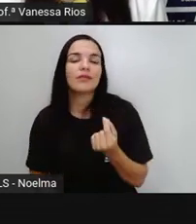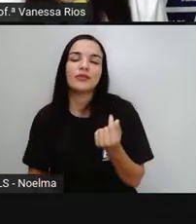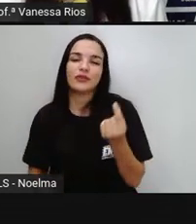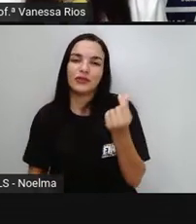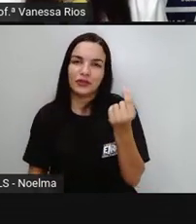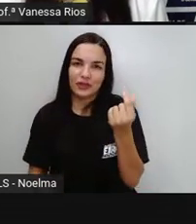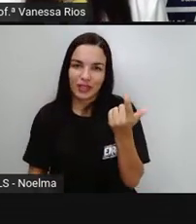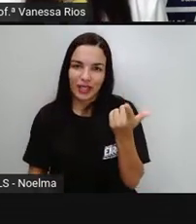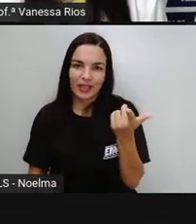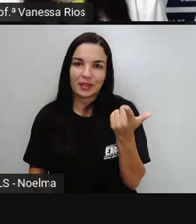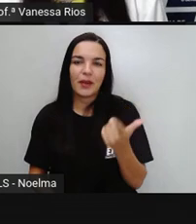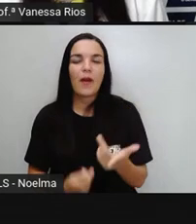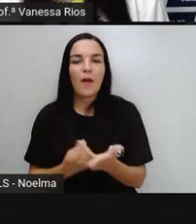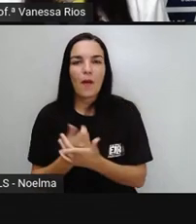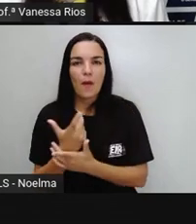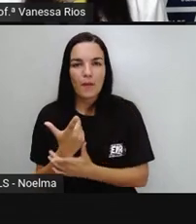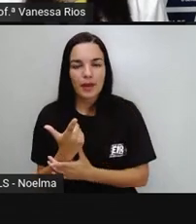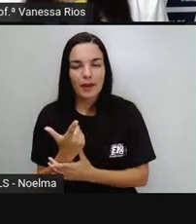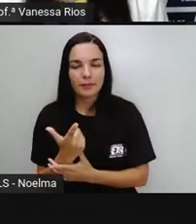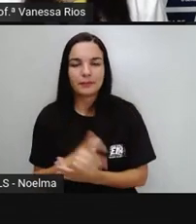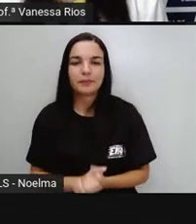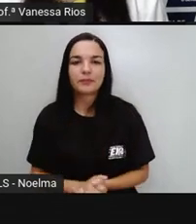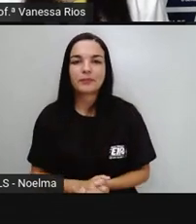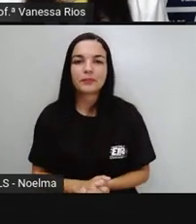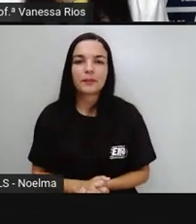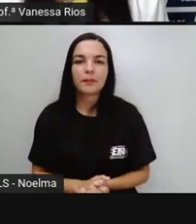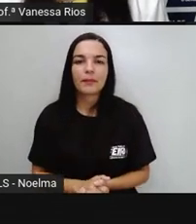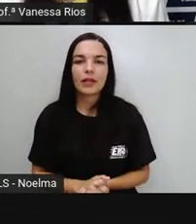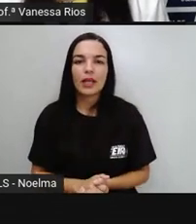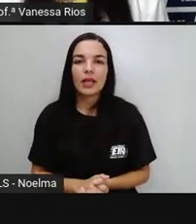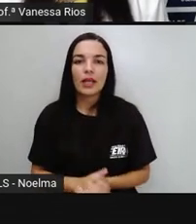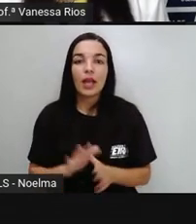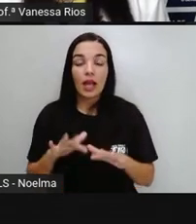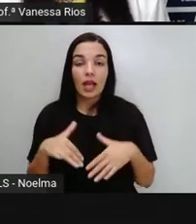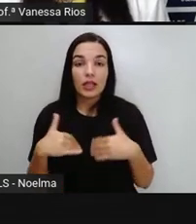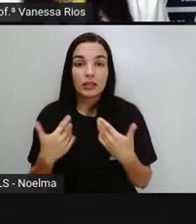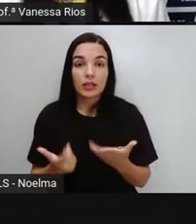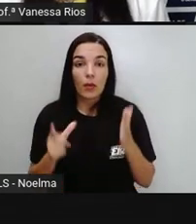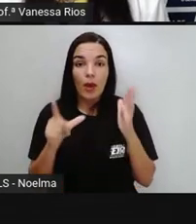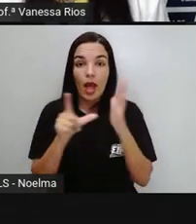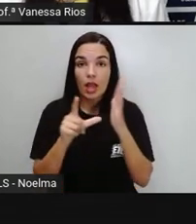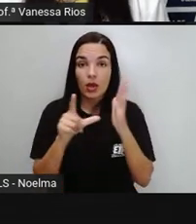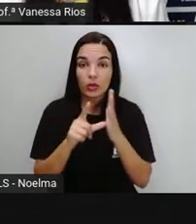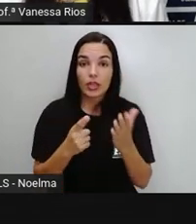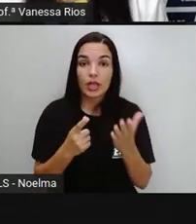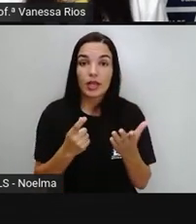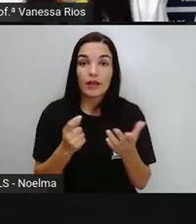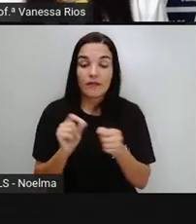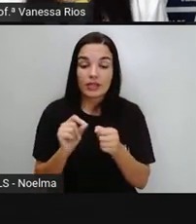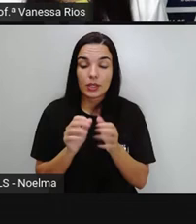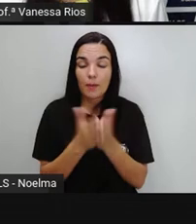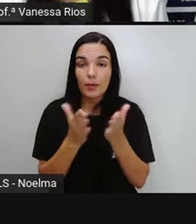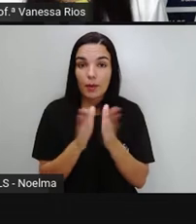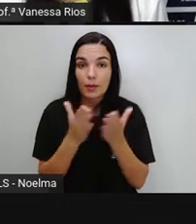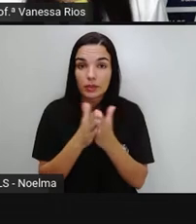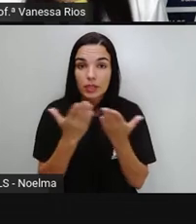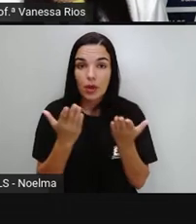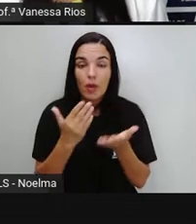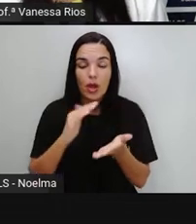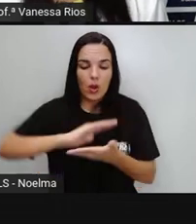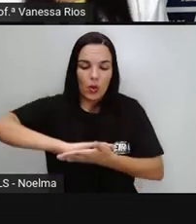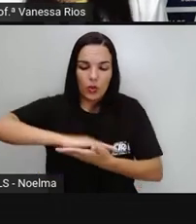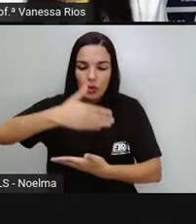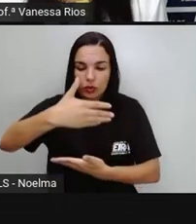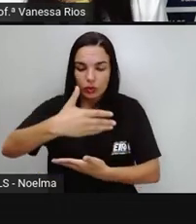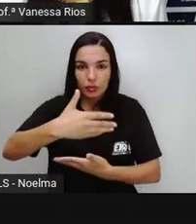monetário Para envolver As suas operações E aí Dessa vez Um notebook Que João avaliou A relação entre